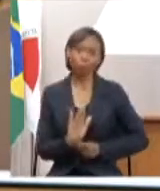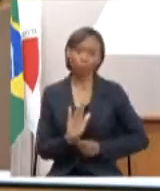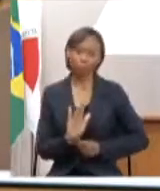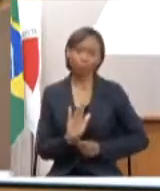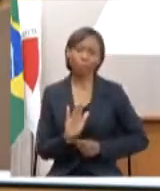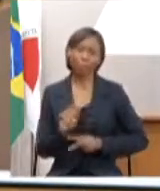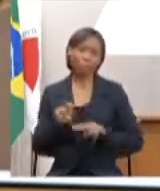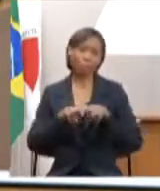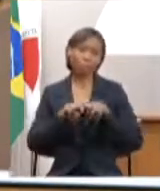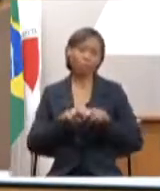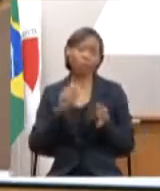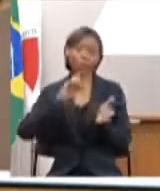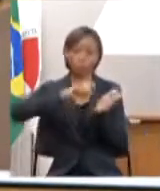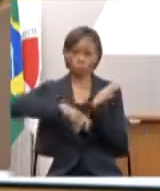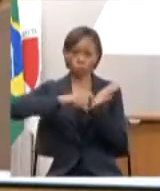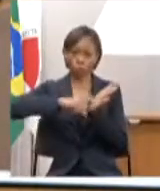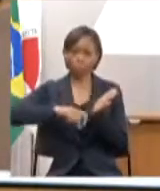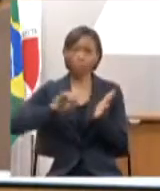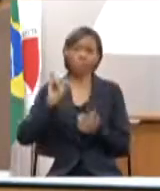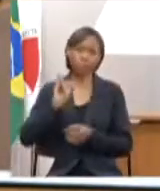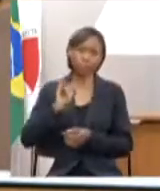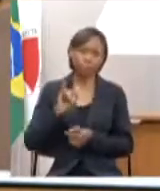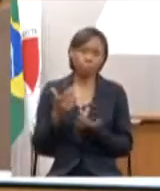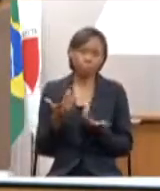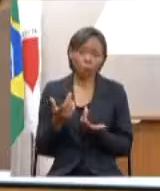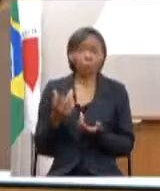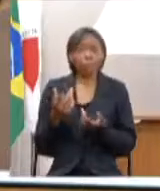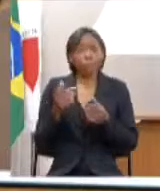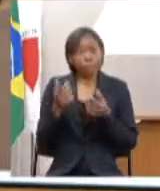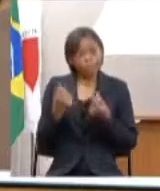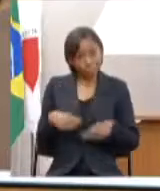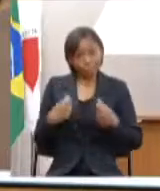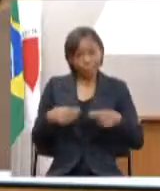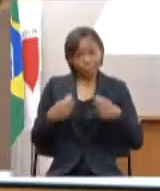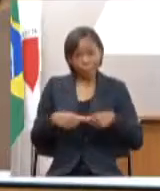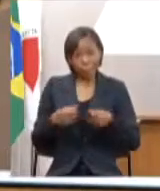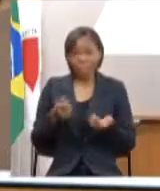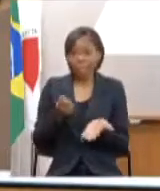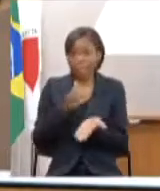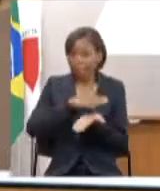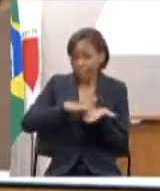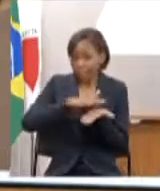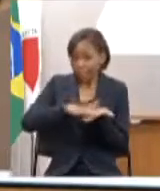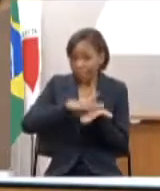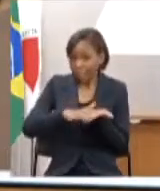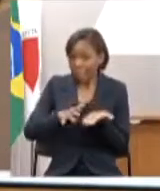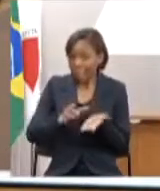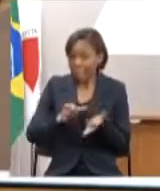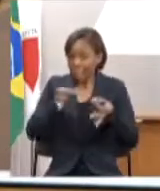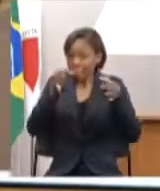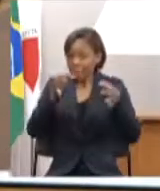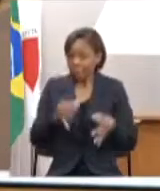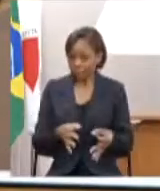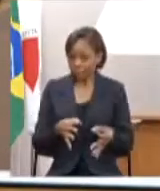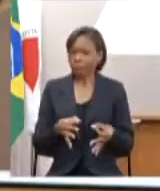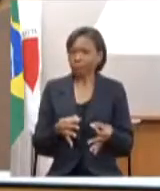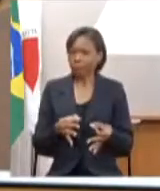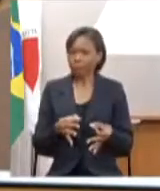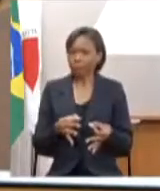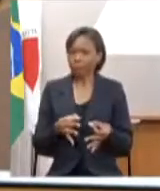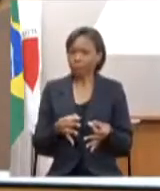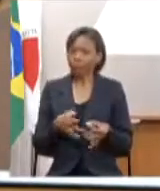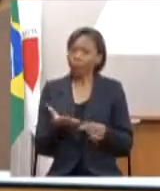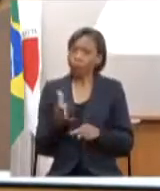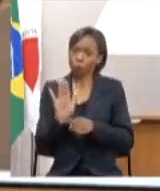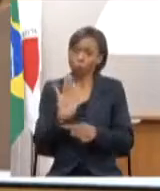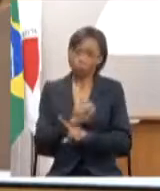dos impostos e que o mínimo que a gente espera é que eles sejam aplicados da forma mais eficiente possível, gerando o maior resultado possível para o cidadão,